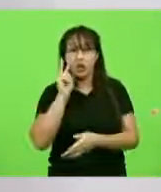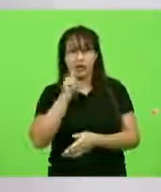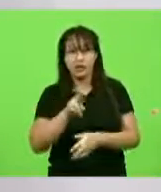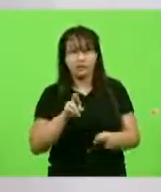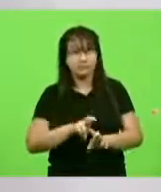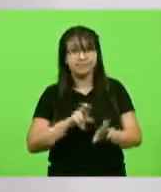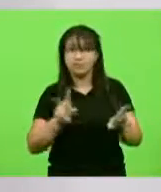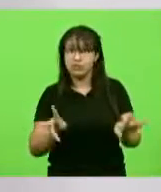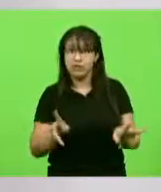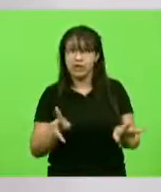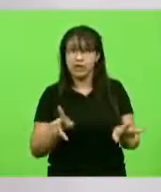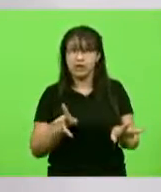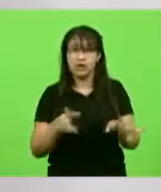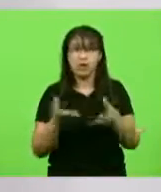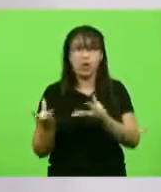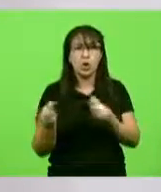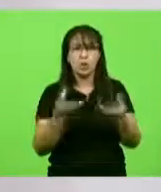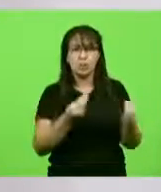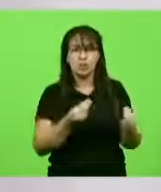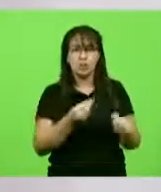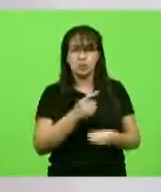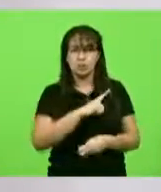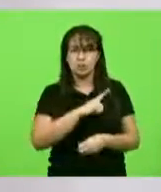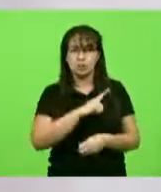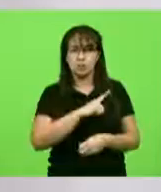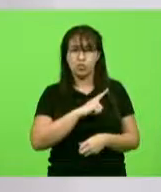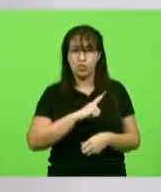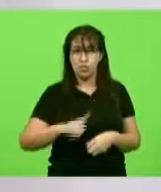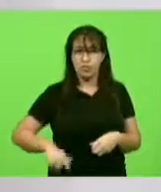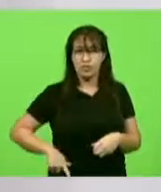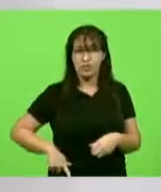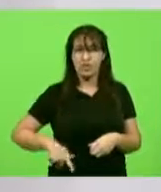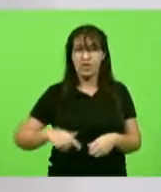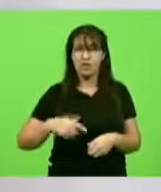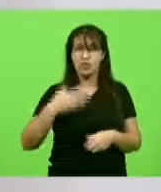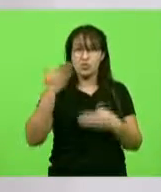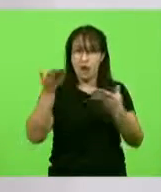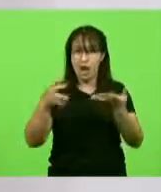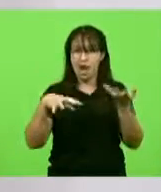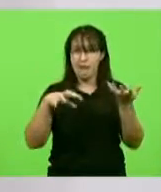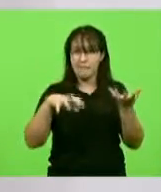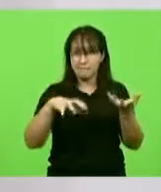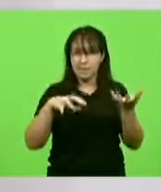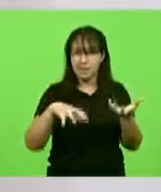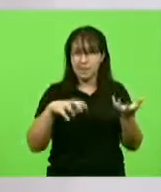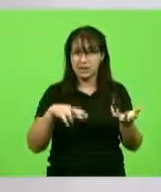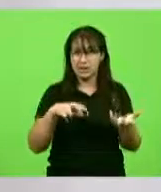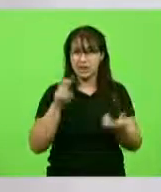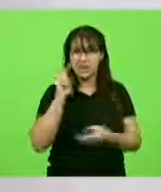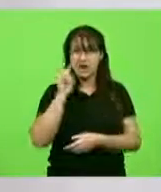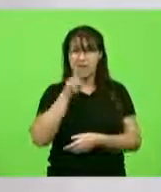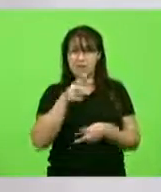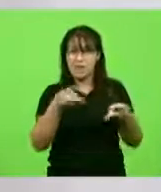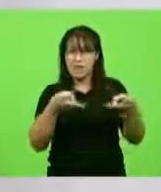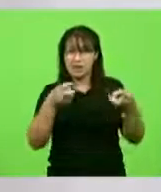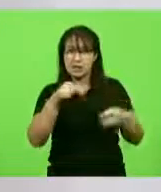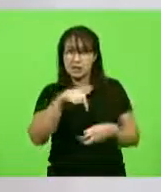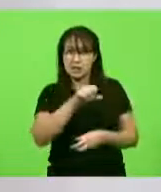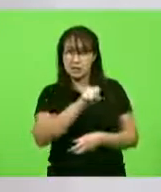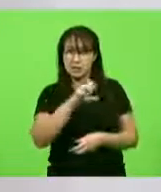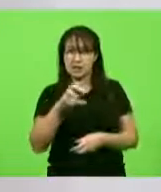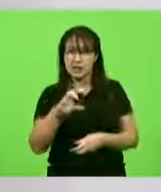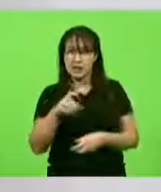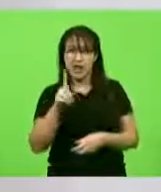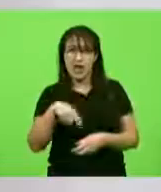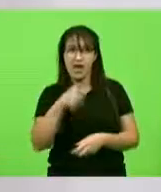sucederam lá em Brasília só olharam para Santa Catarina, deputado Kennedy, como os ricos do Brasil